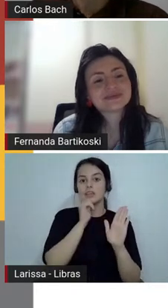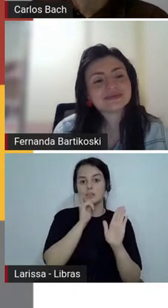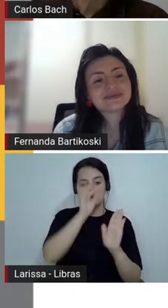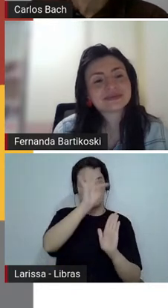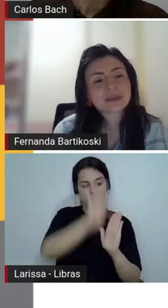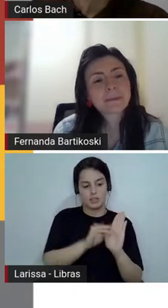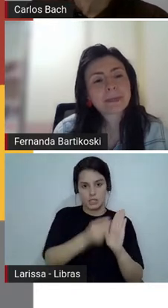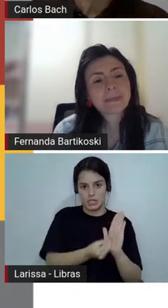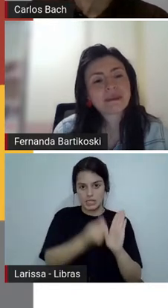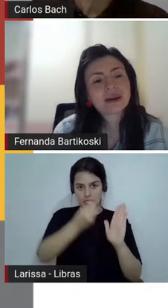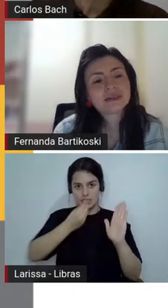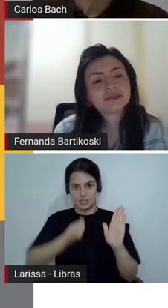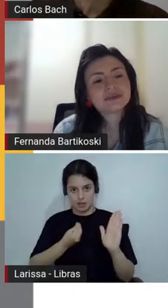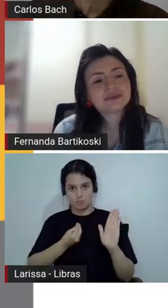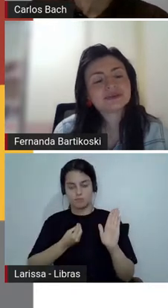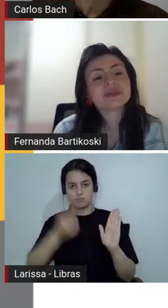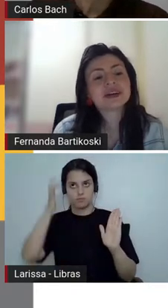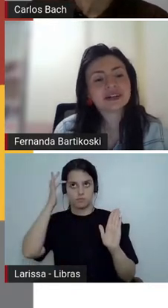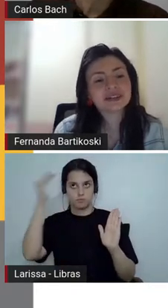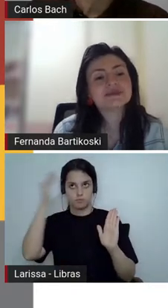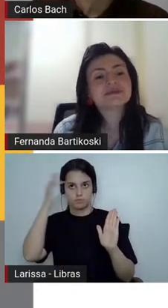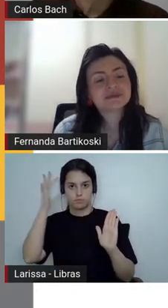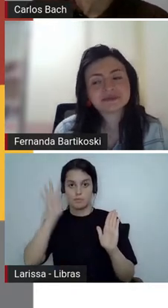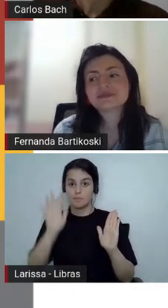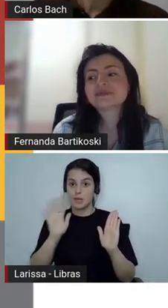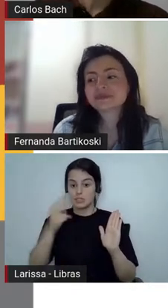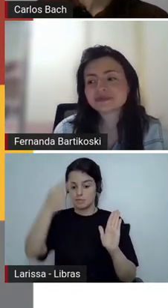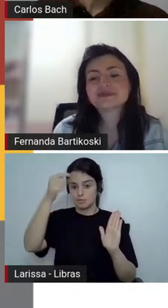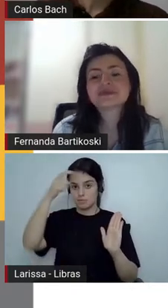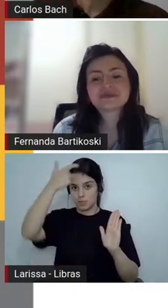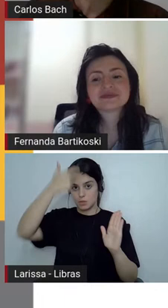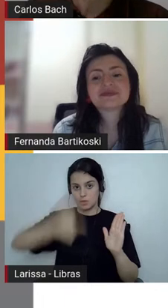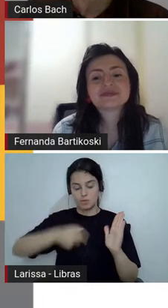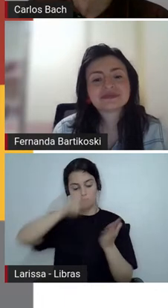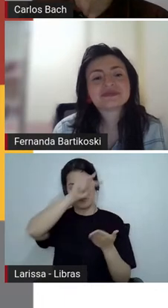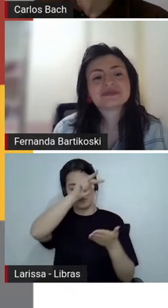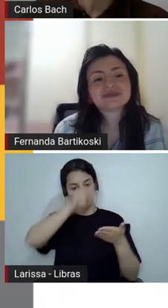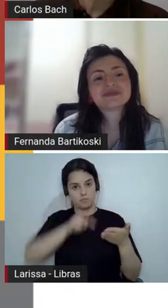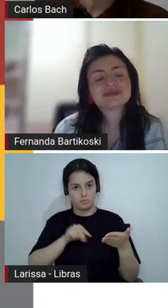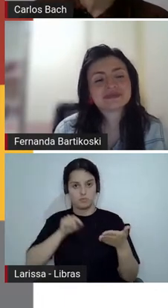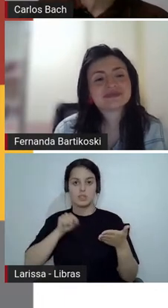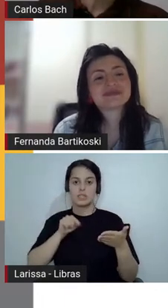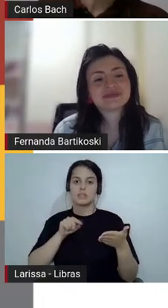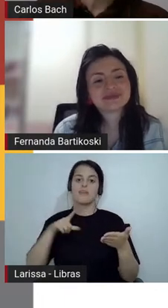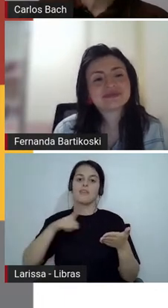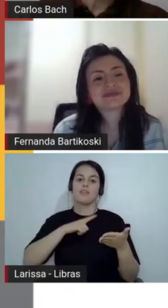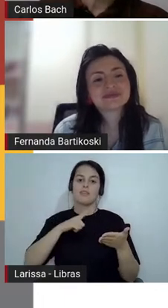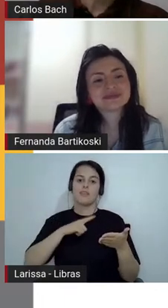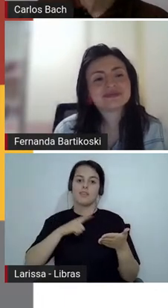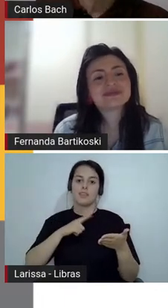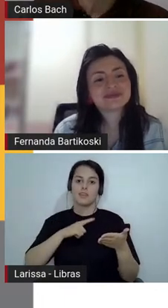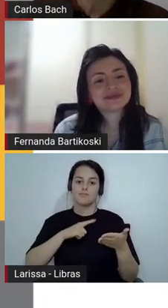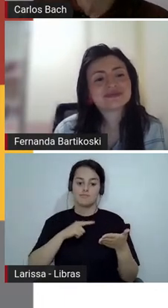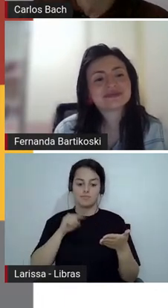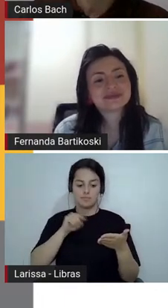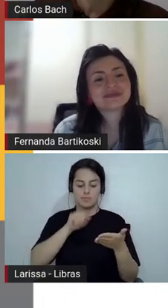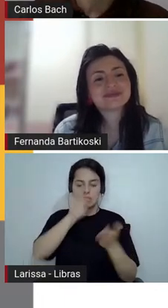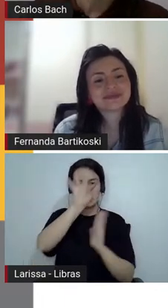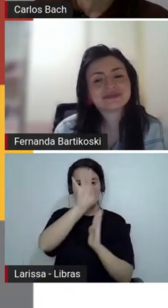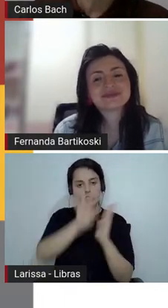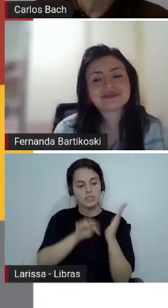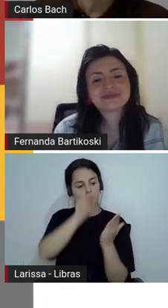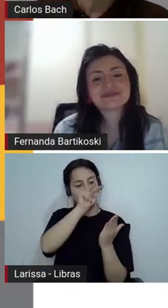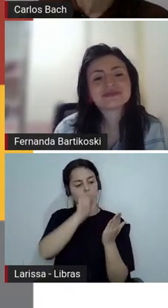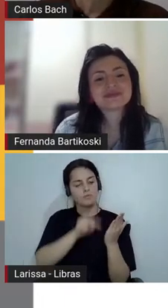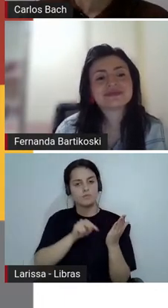E os professores também já trouxeram aqui, as professoras, né, Fernanda? De que forma os alunos trabalham e pensam esse texto, e sentem esse